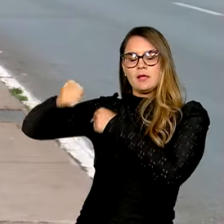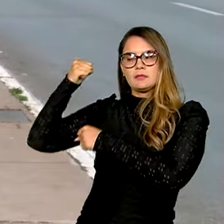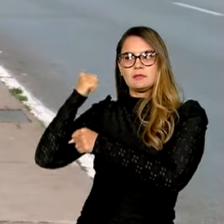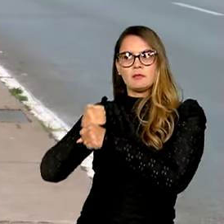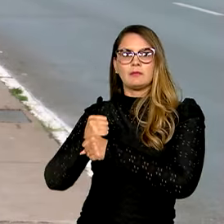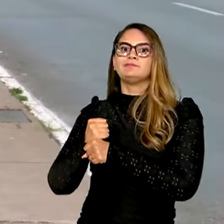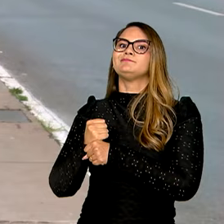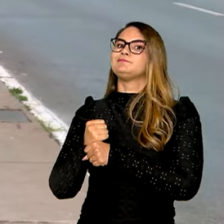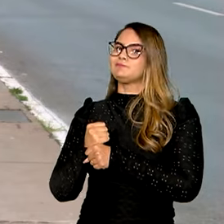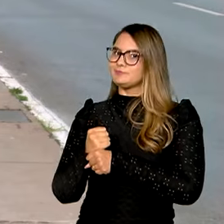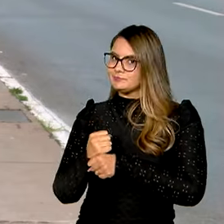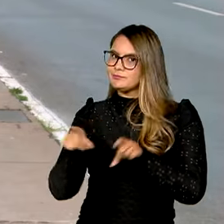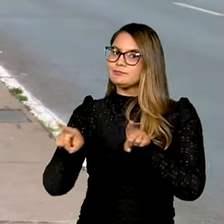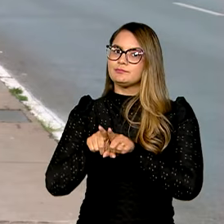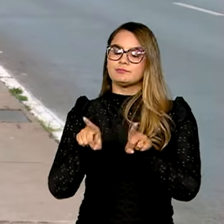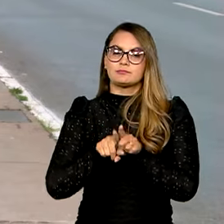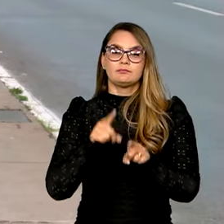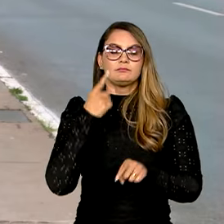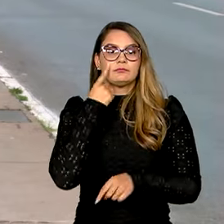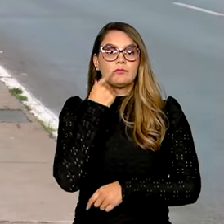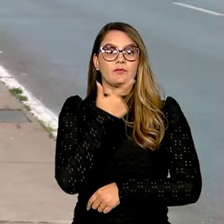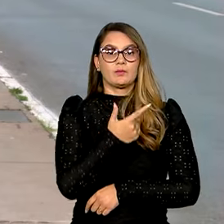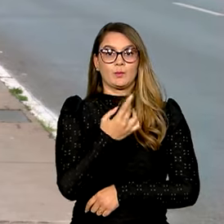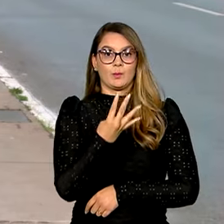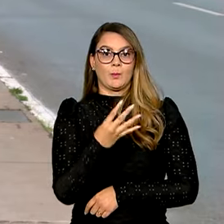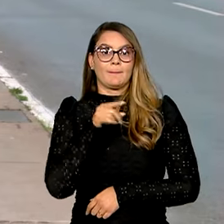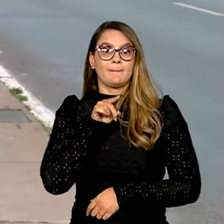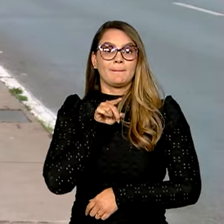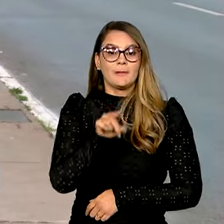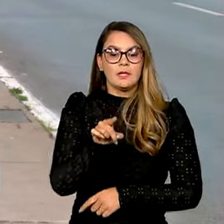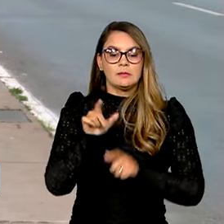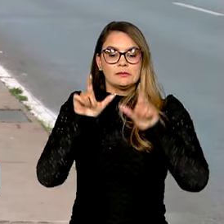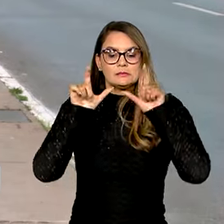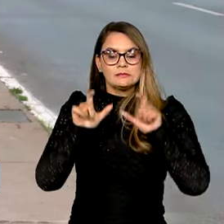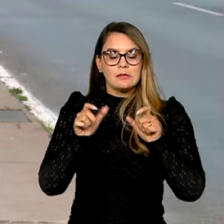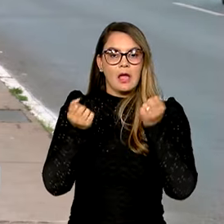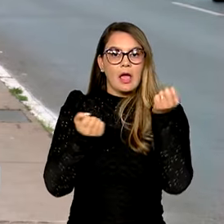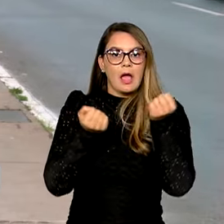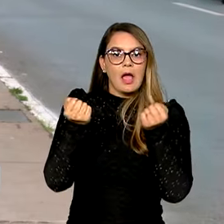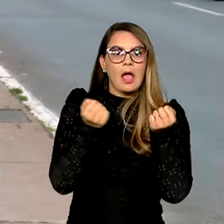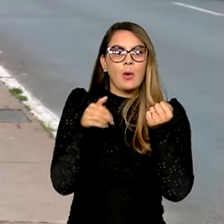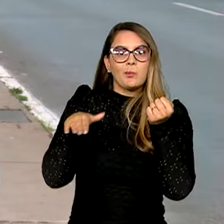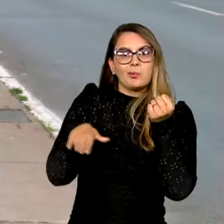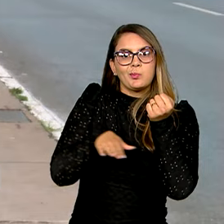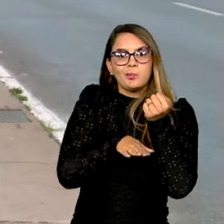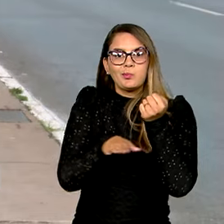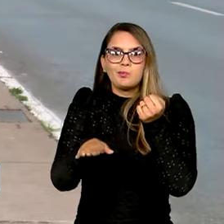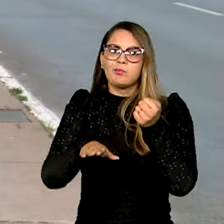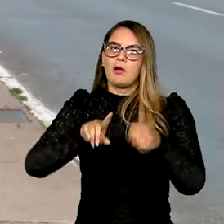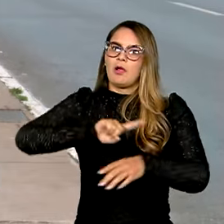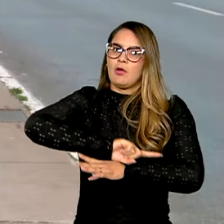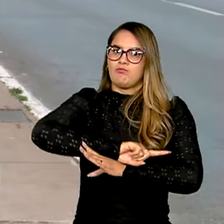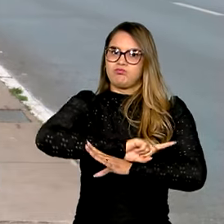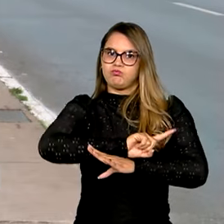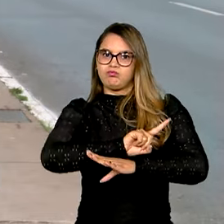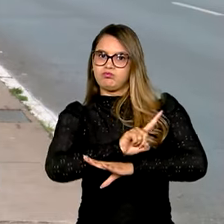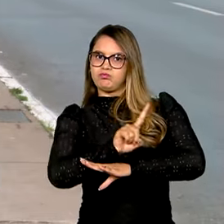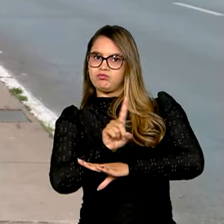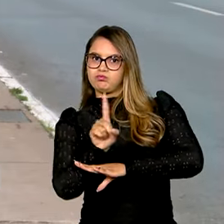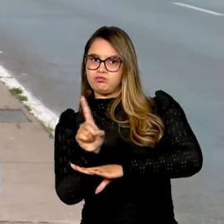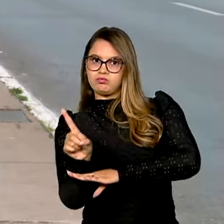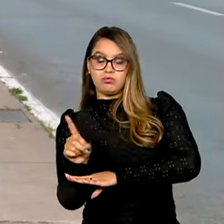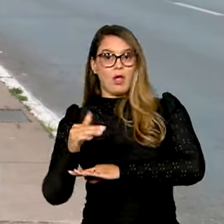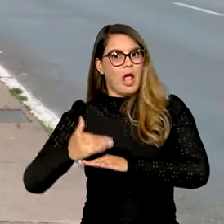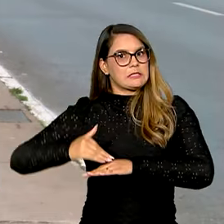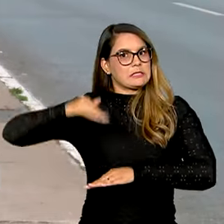A PRF também registrou 24 mil imagens de veículos transitando acima do limite de velocidade das